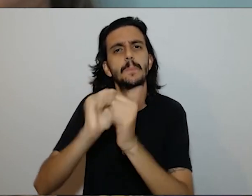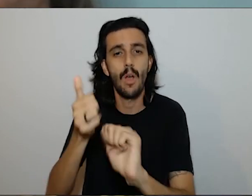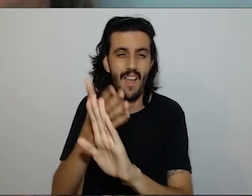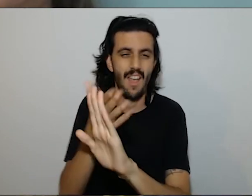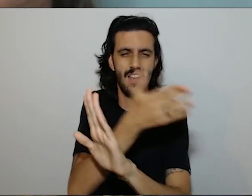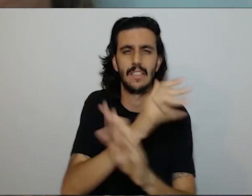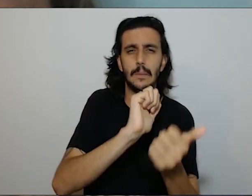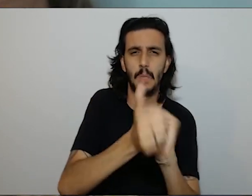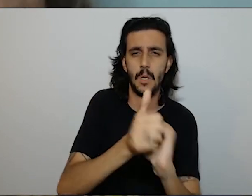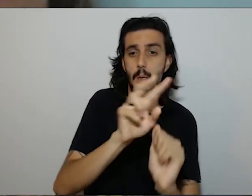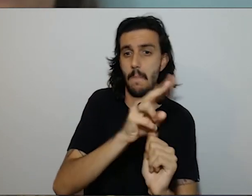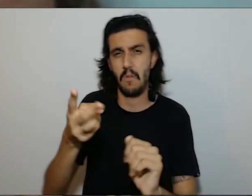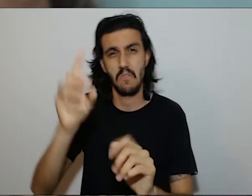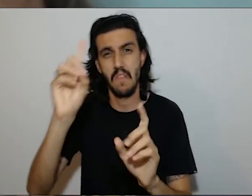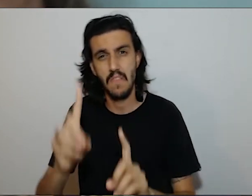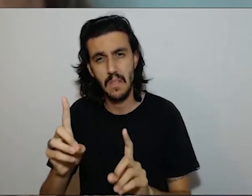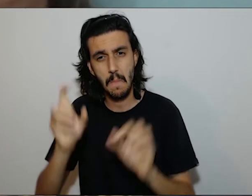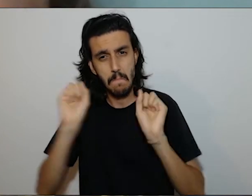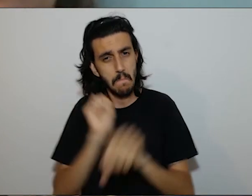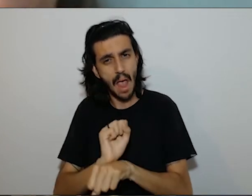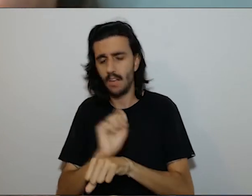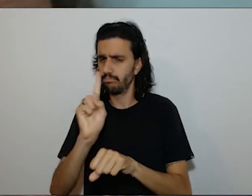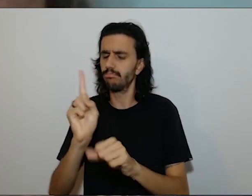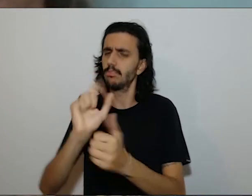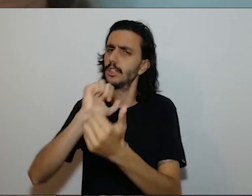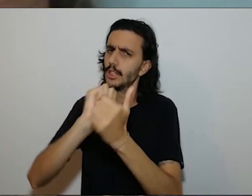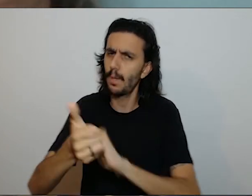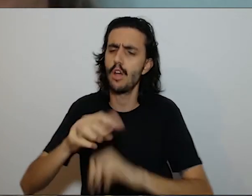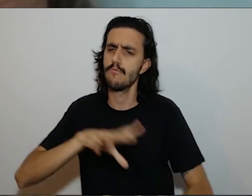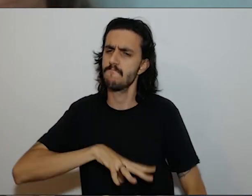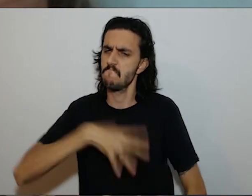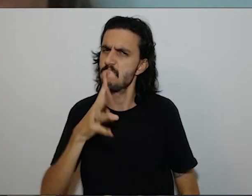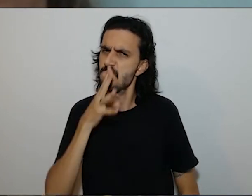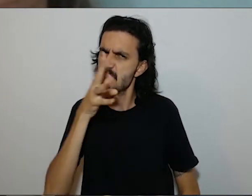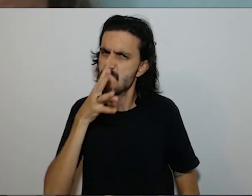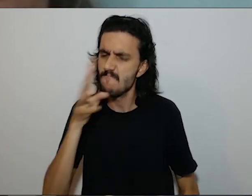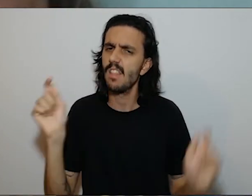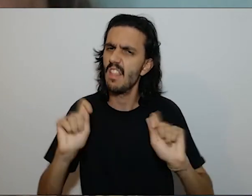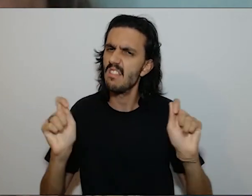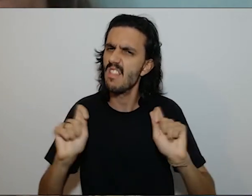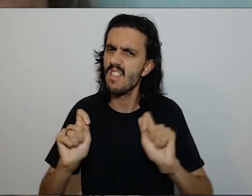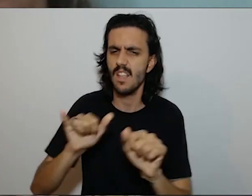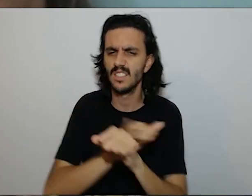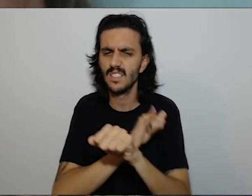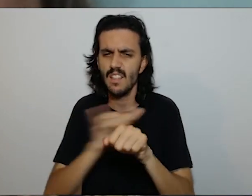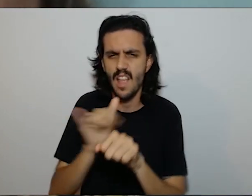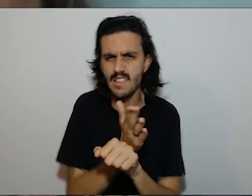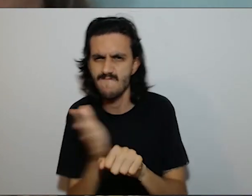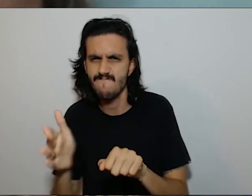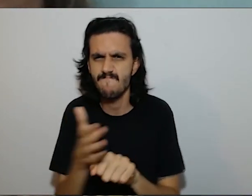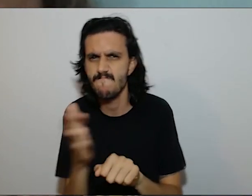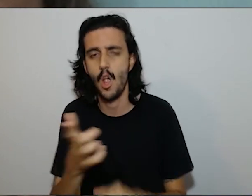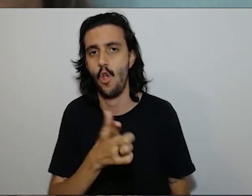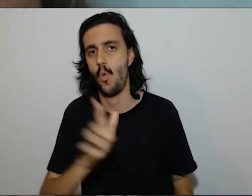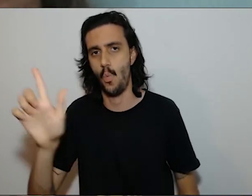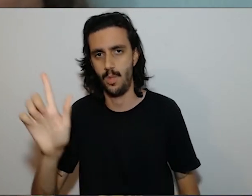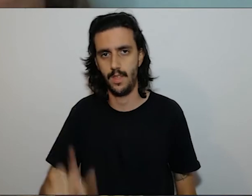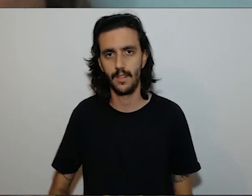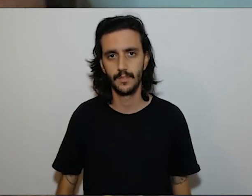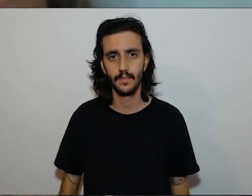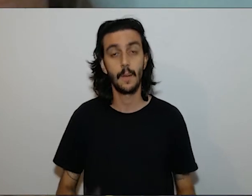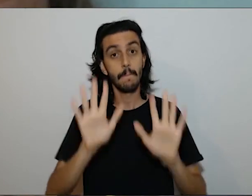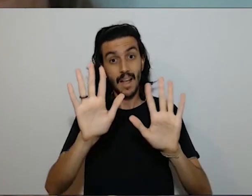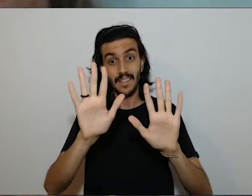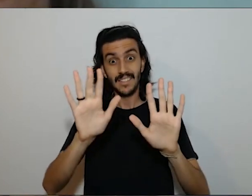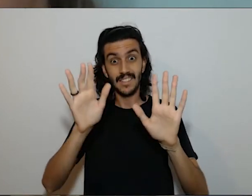esportistas que correram atrás e voltaram a ser esportistas né é quando não dá certo procurar